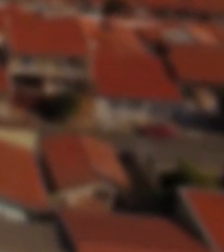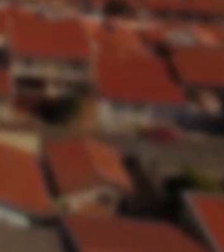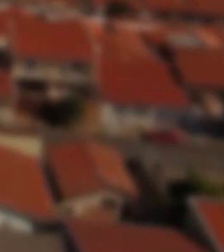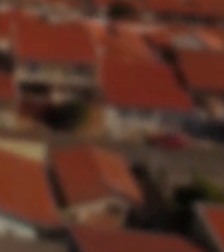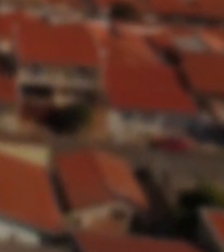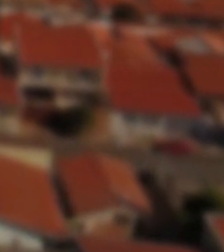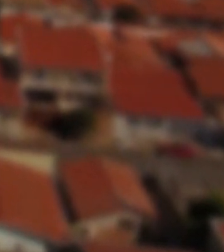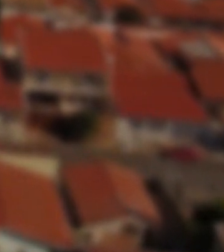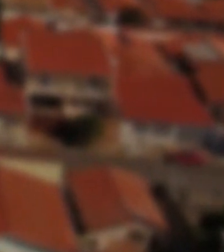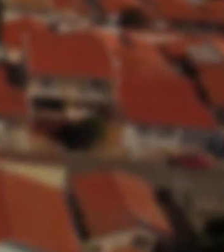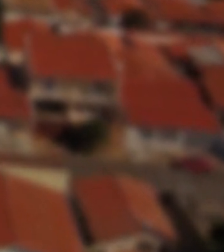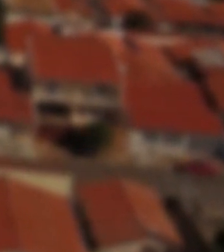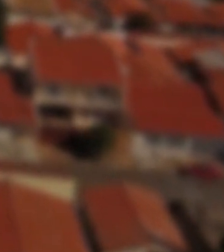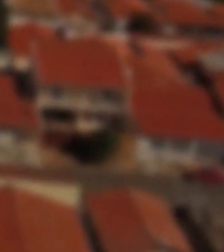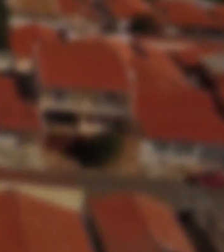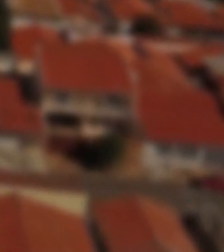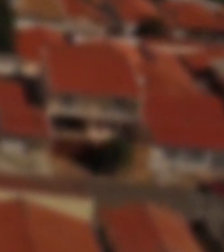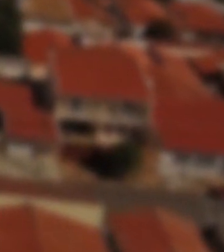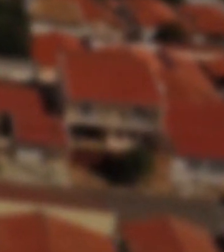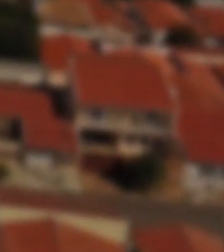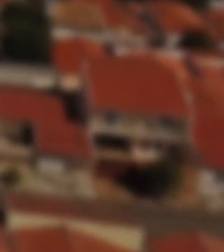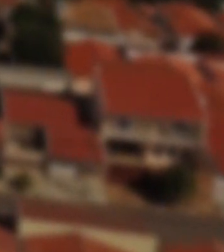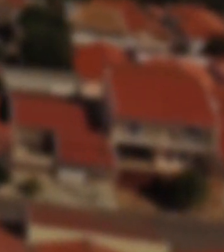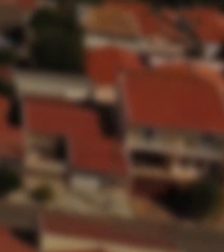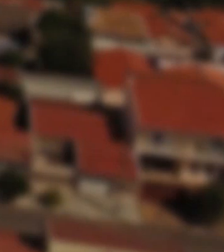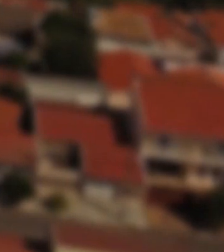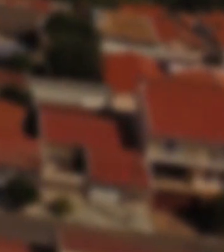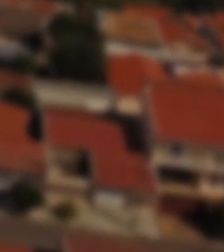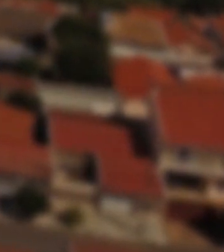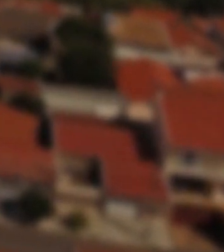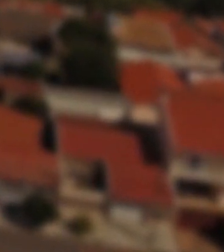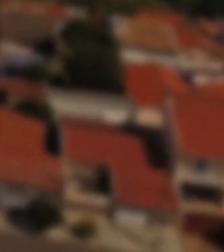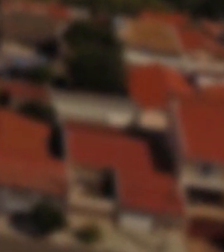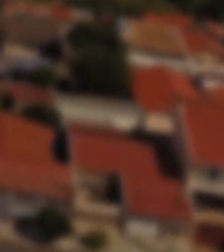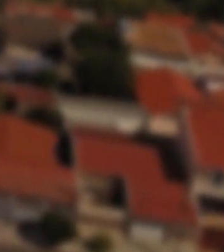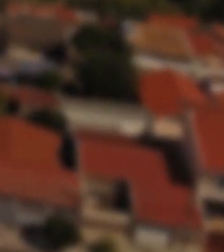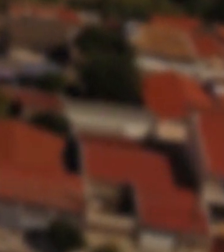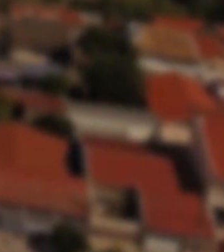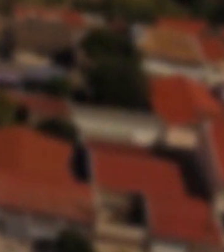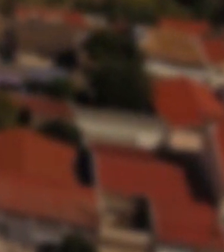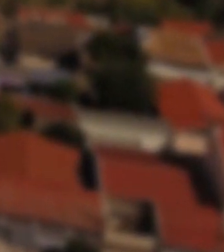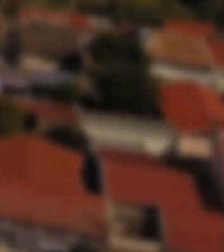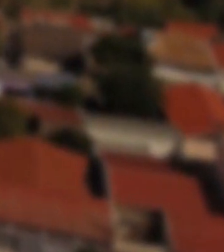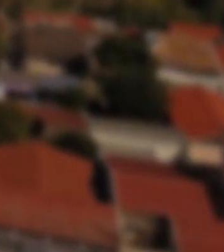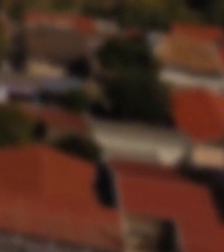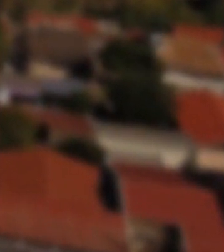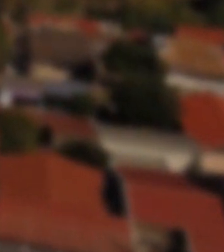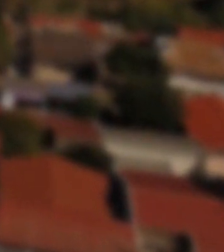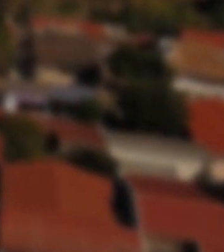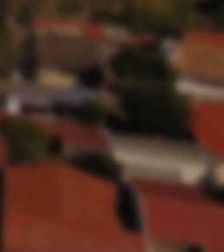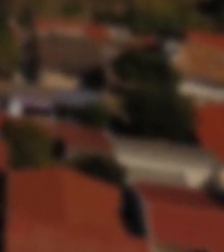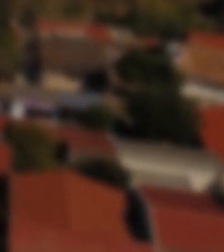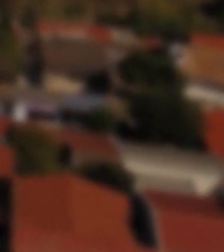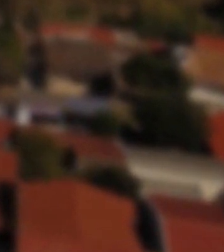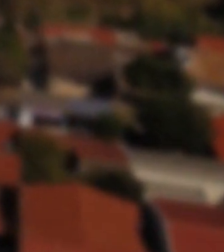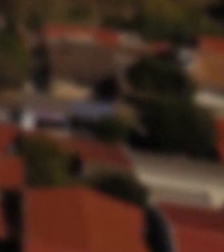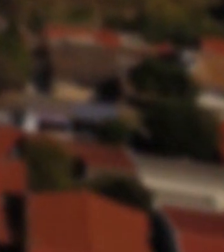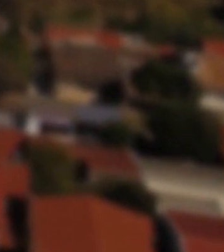Música Música Thank you.